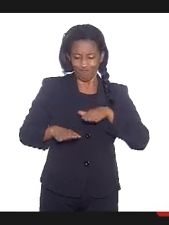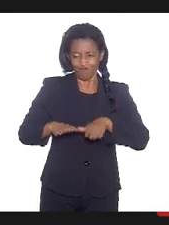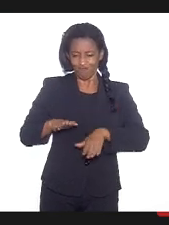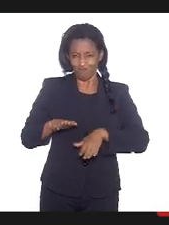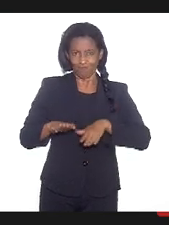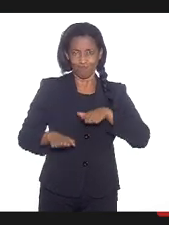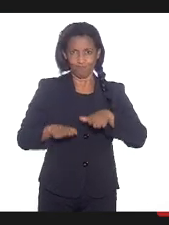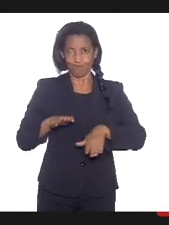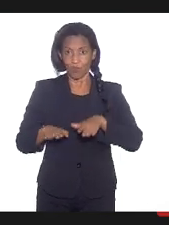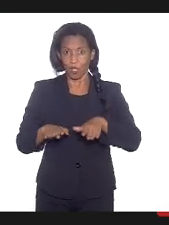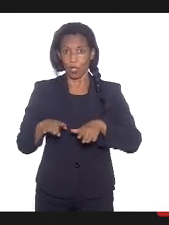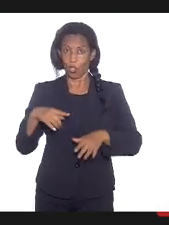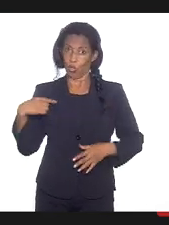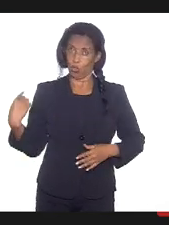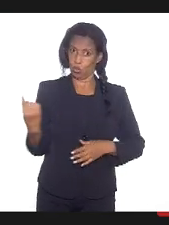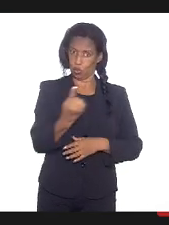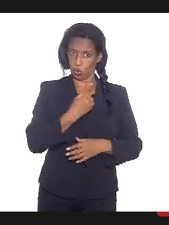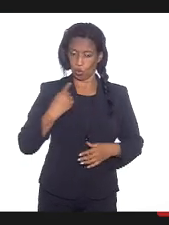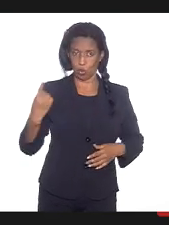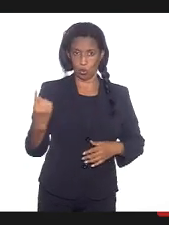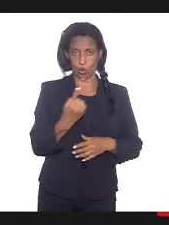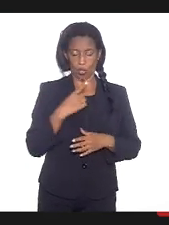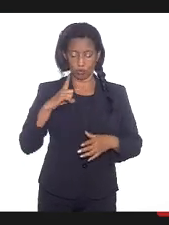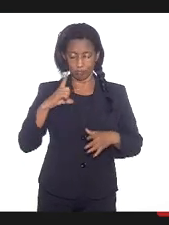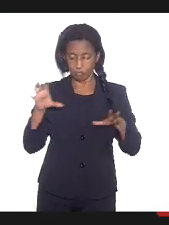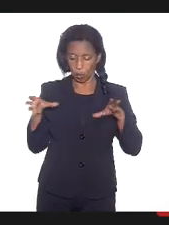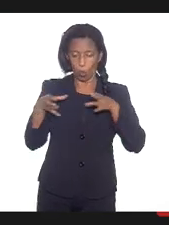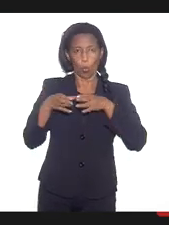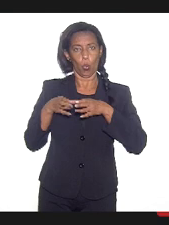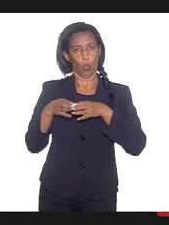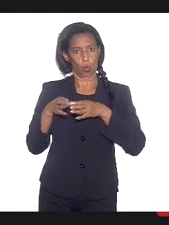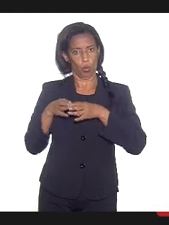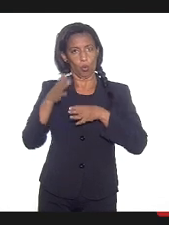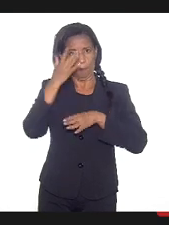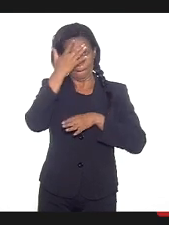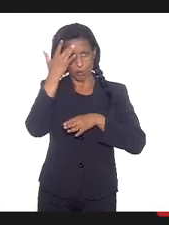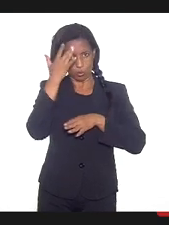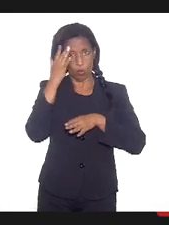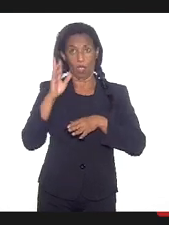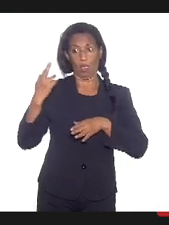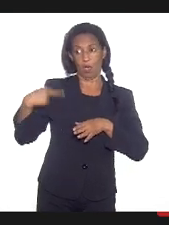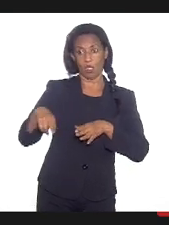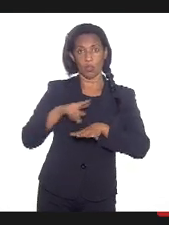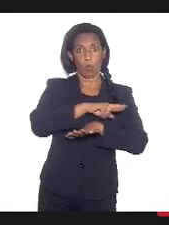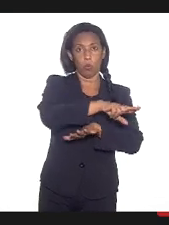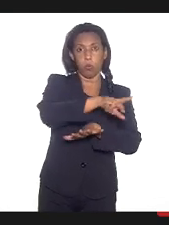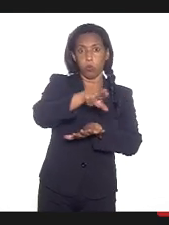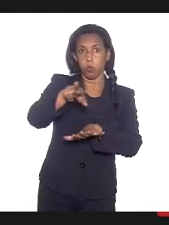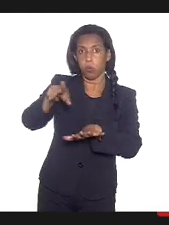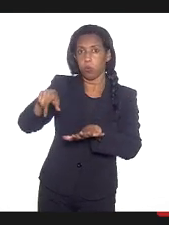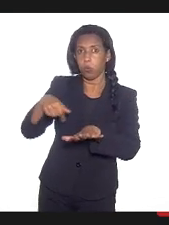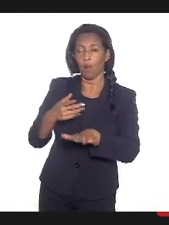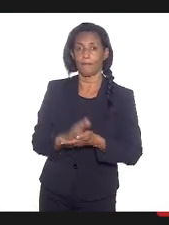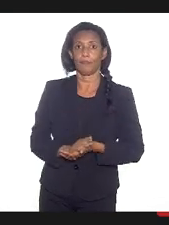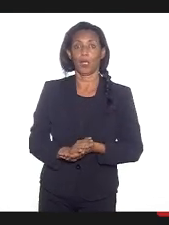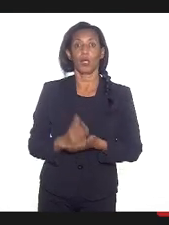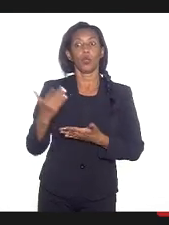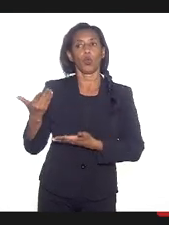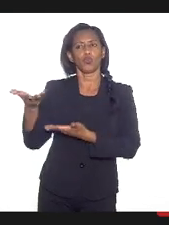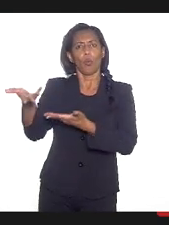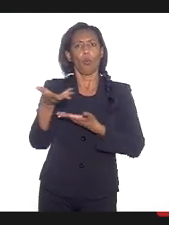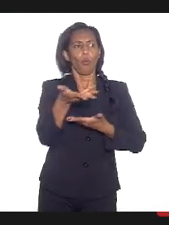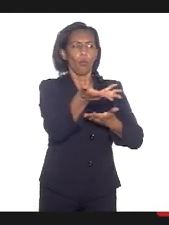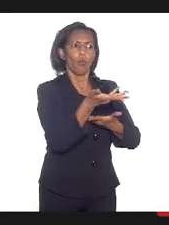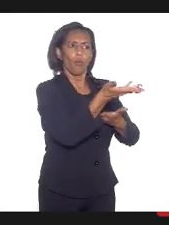coordenados pelo Cardeal do Rio, montamos um grupo com pessoas de vários credos diferentes e fazemos a disseminação. Nós chamamos as lideranças e,